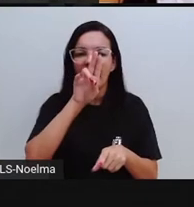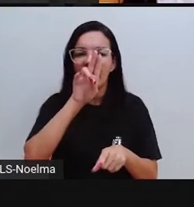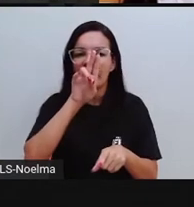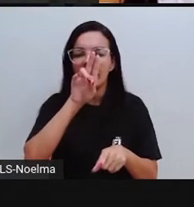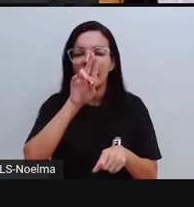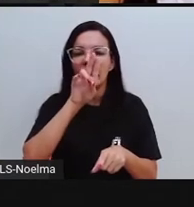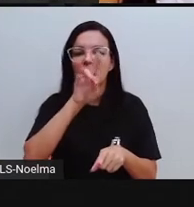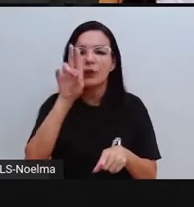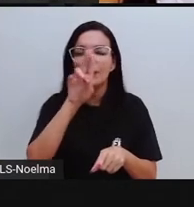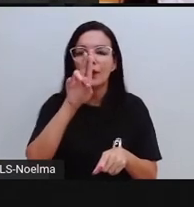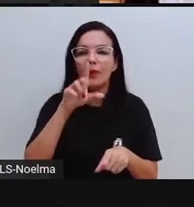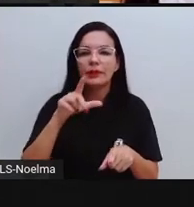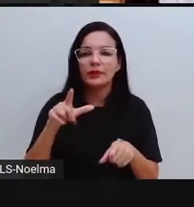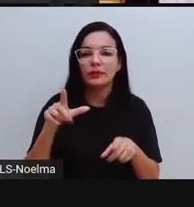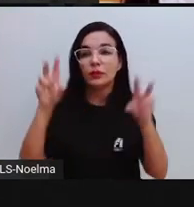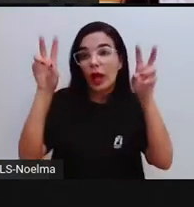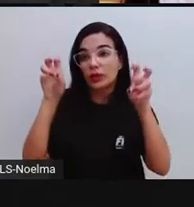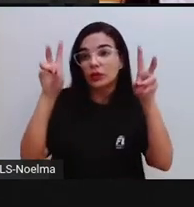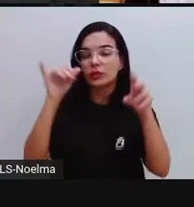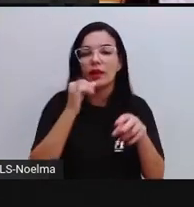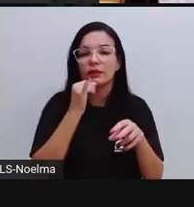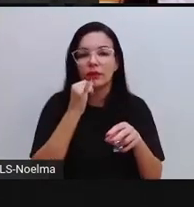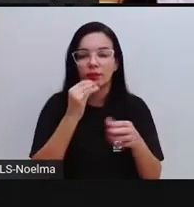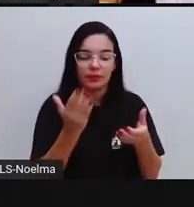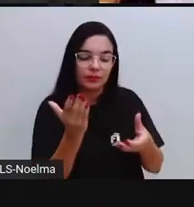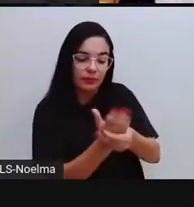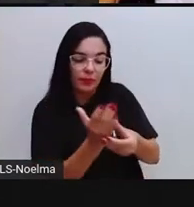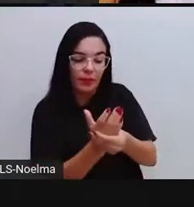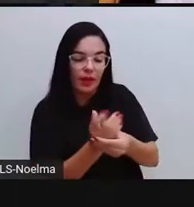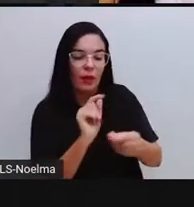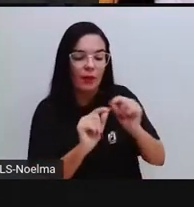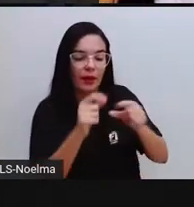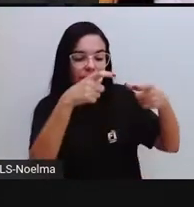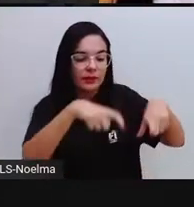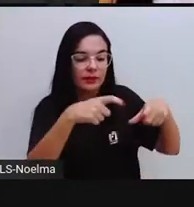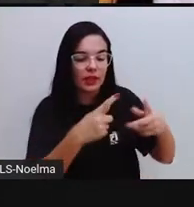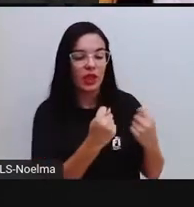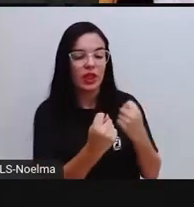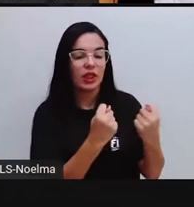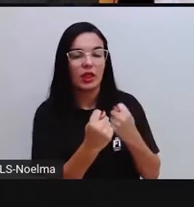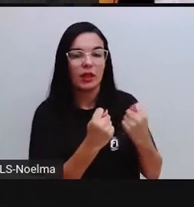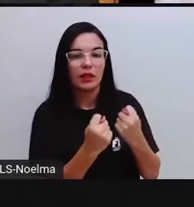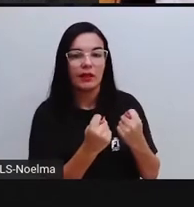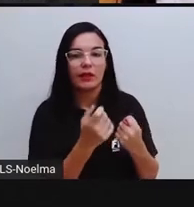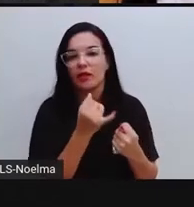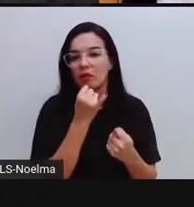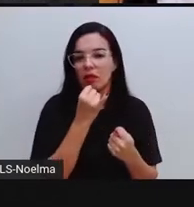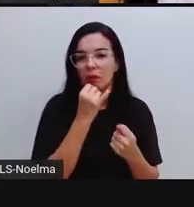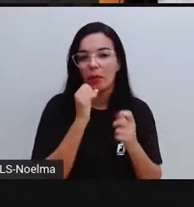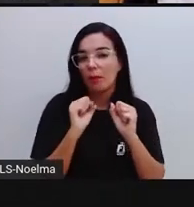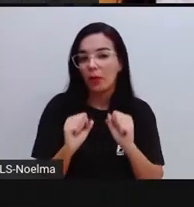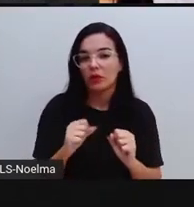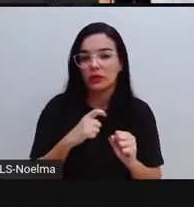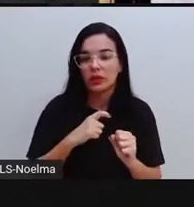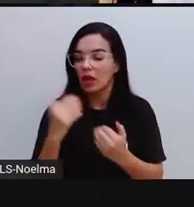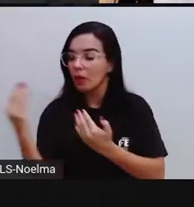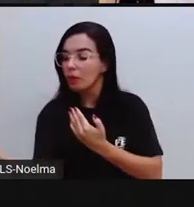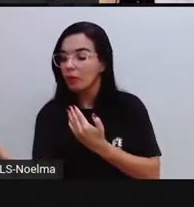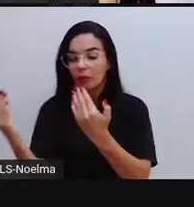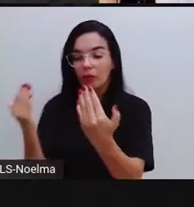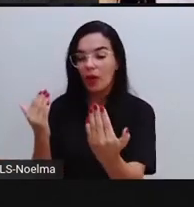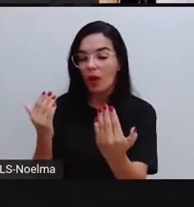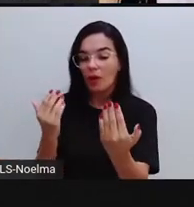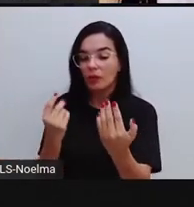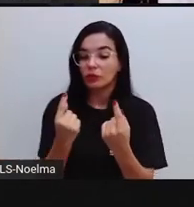caderno de economia vem o título tal como dinheiro e balanço. é um exemplo, certo? Então,